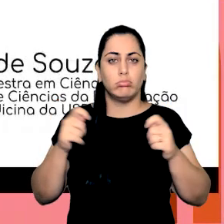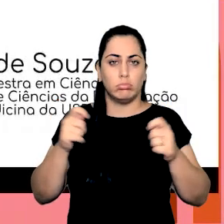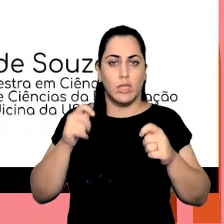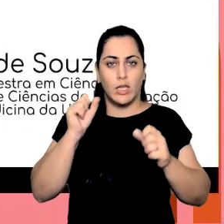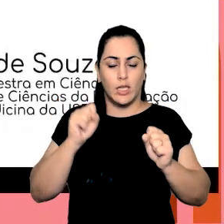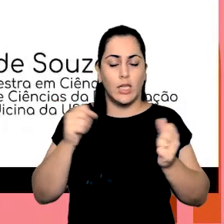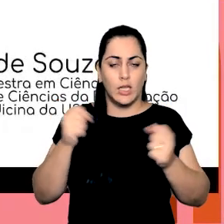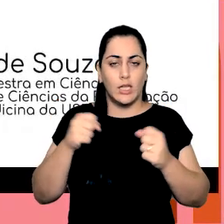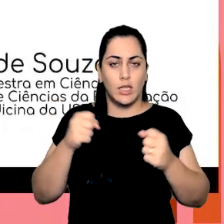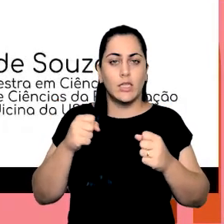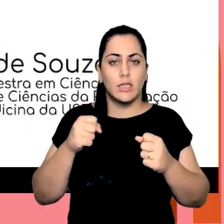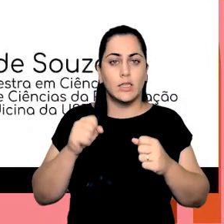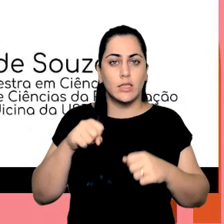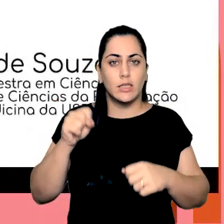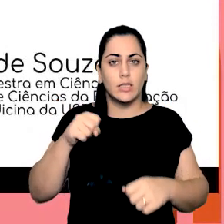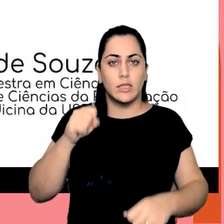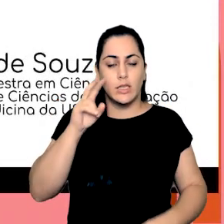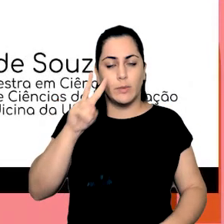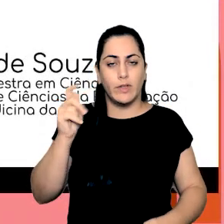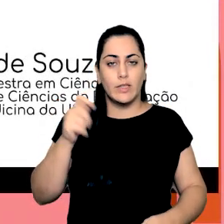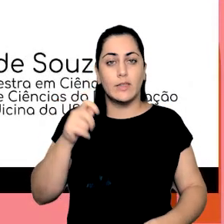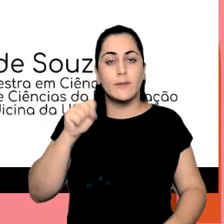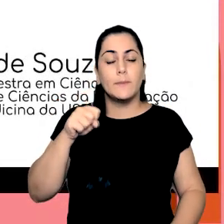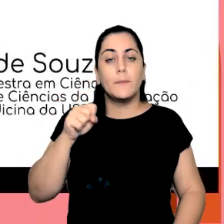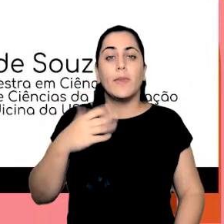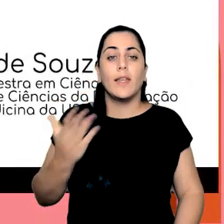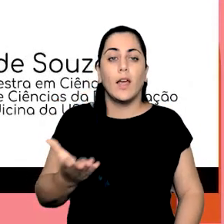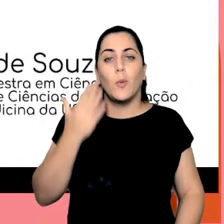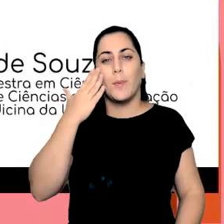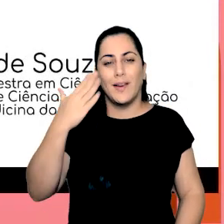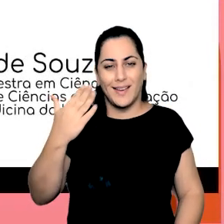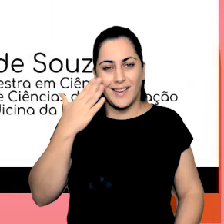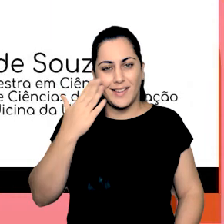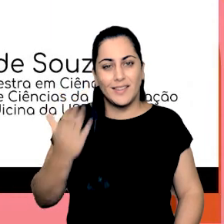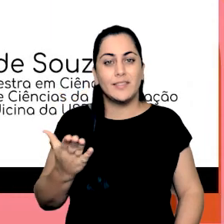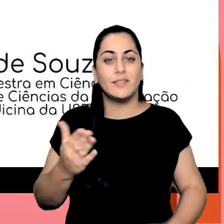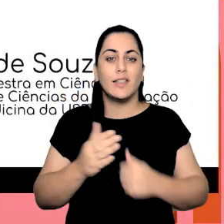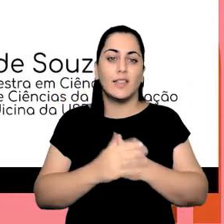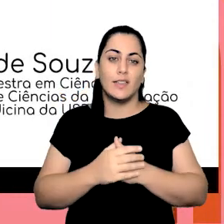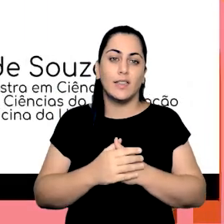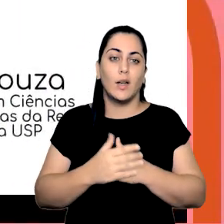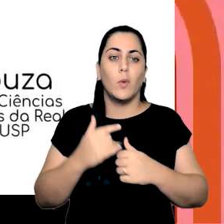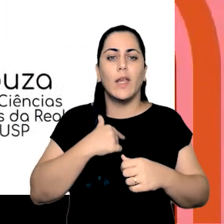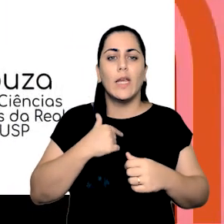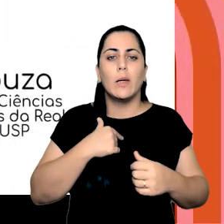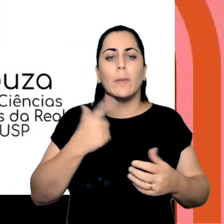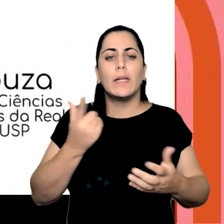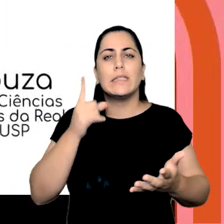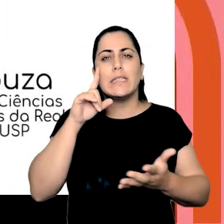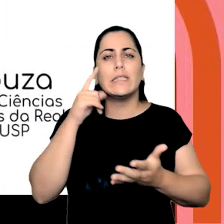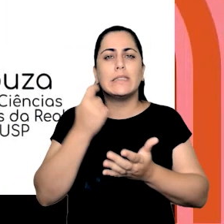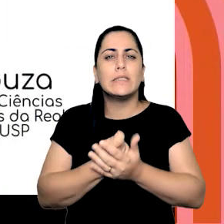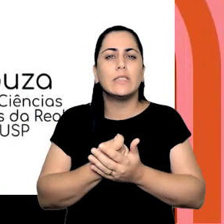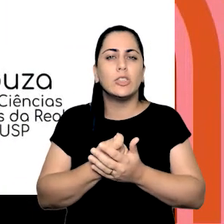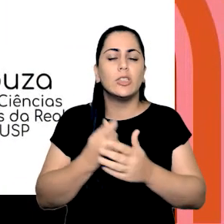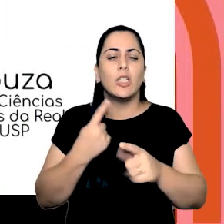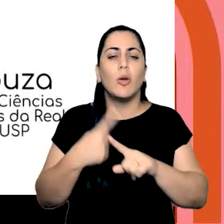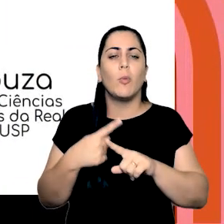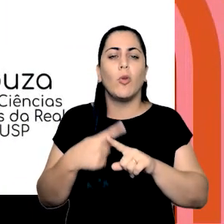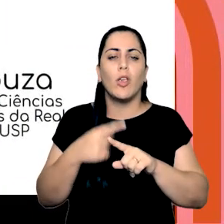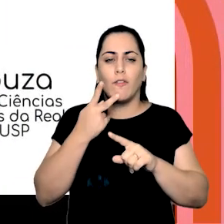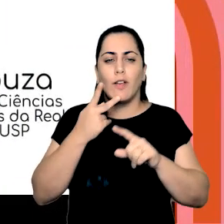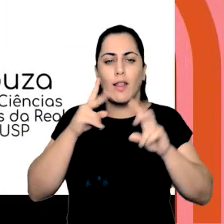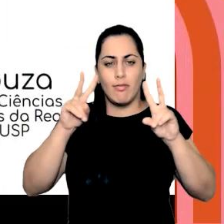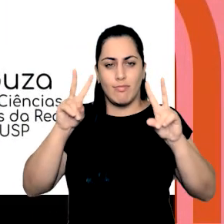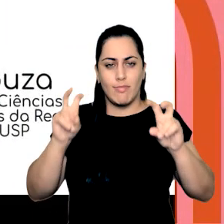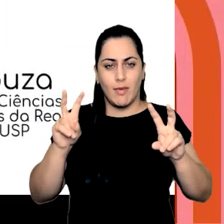pode ir. Bom, pessoal, muito obrigada, e eu até pra decidir, assim, por que que eu decidi abordar